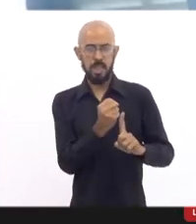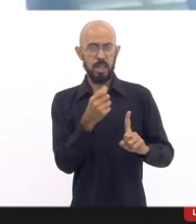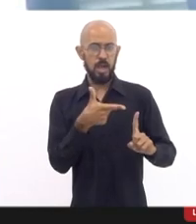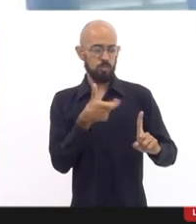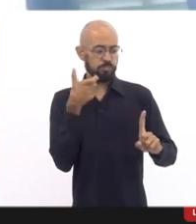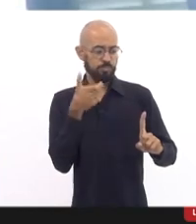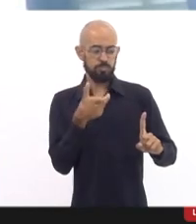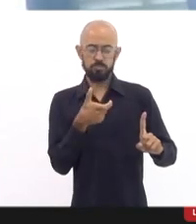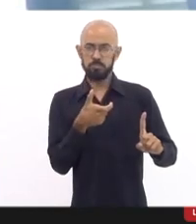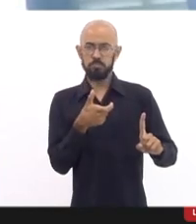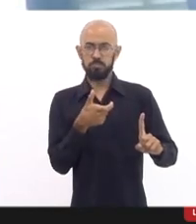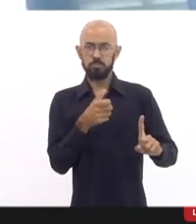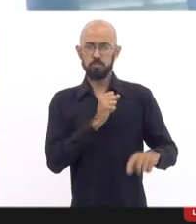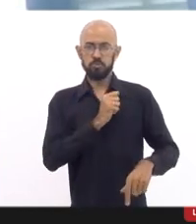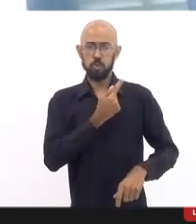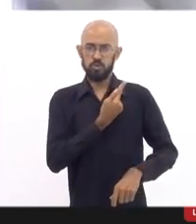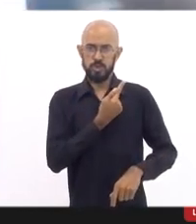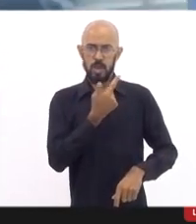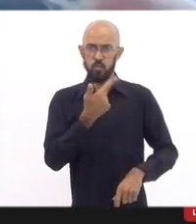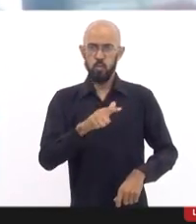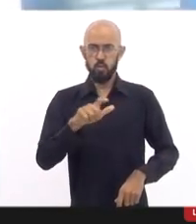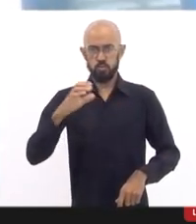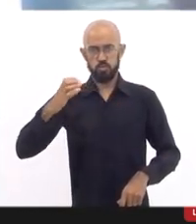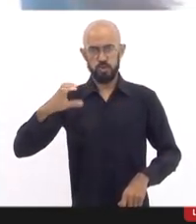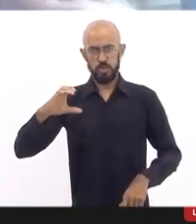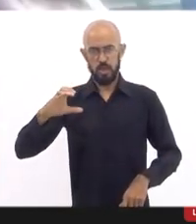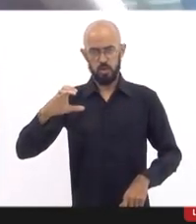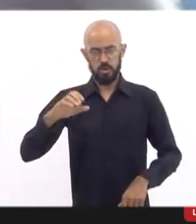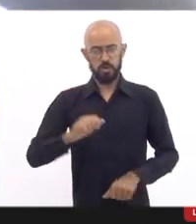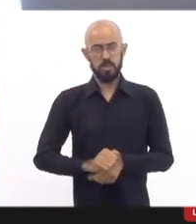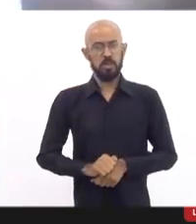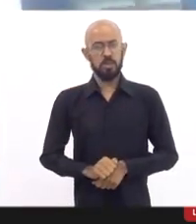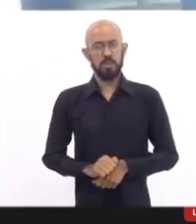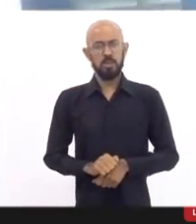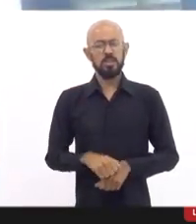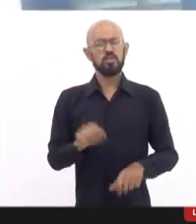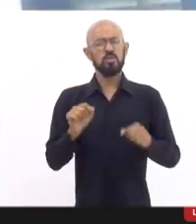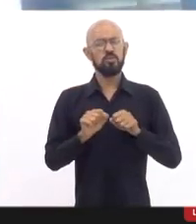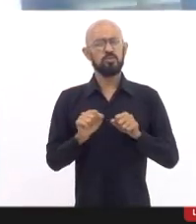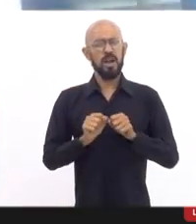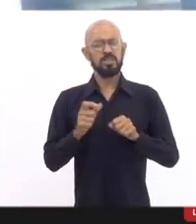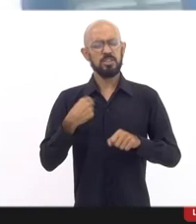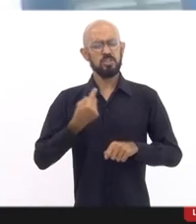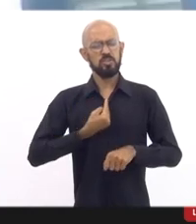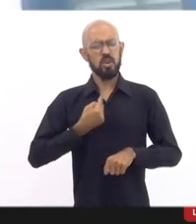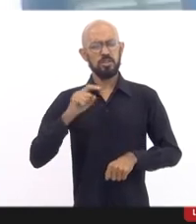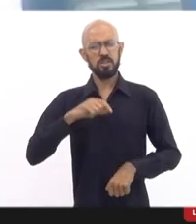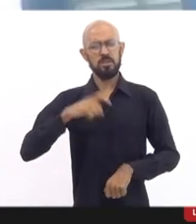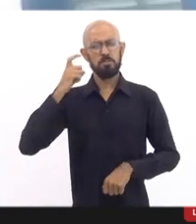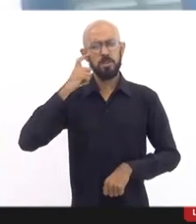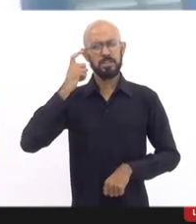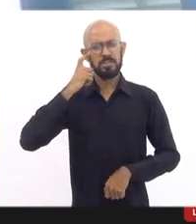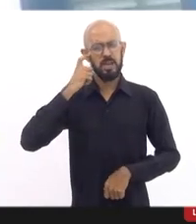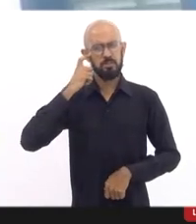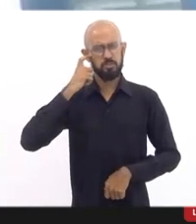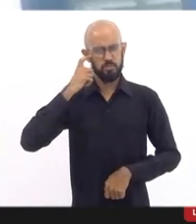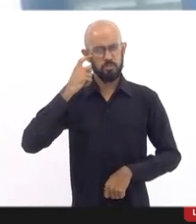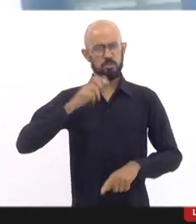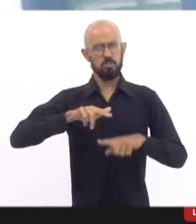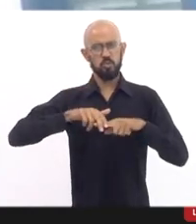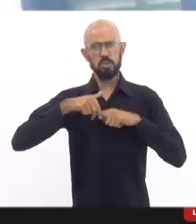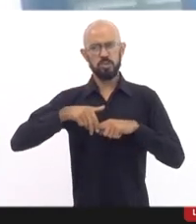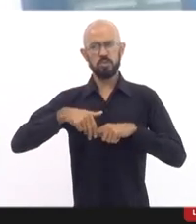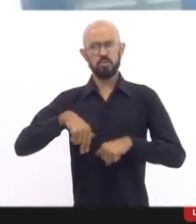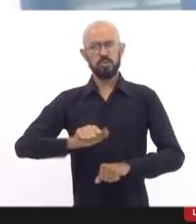Gonçalo e um em Niterói. Então, isso nos coloca uma série de questões e, por isso, está aqui a Defensoria,